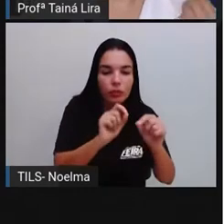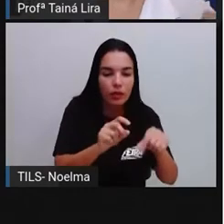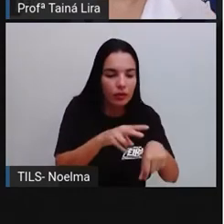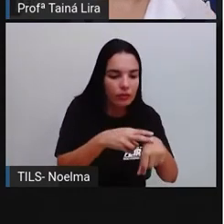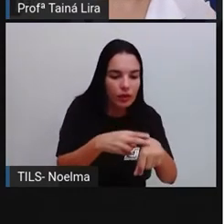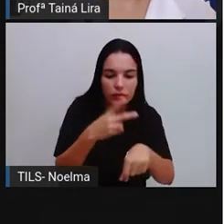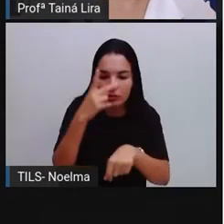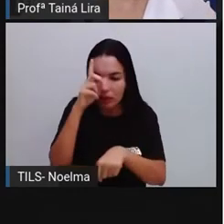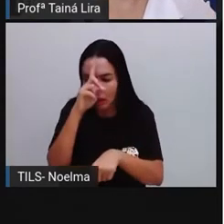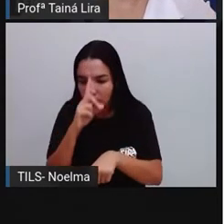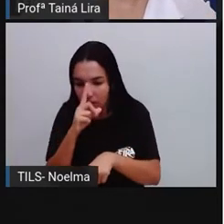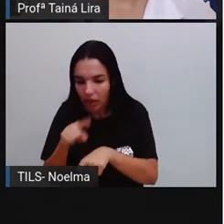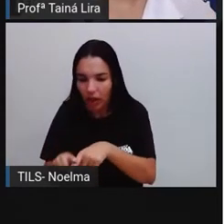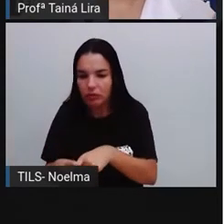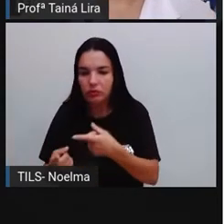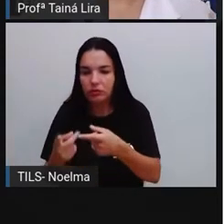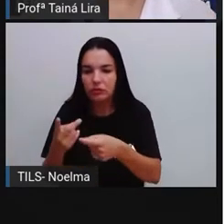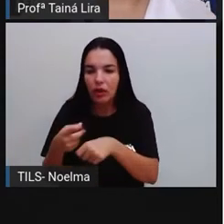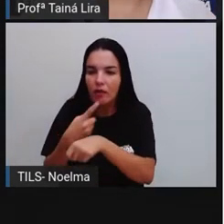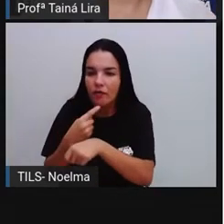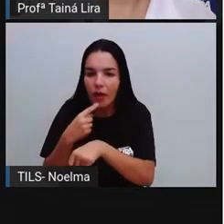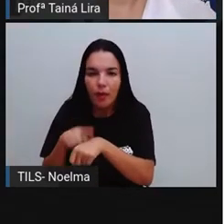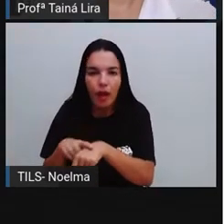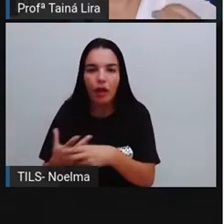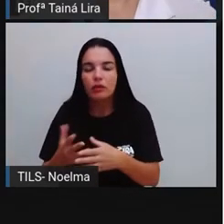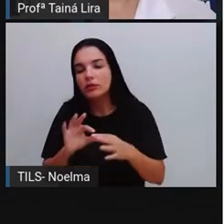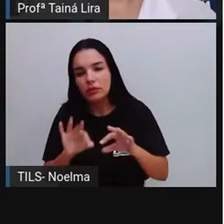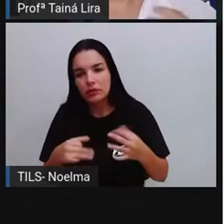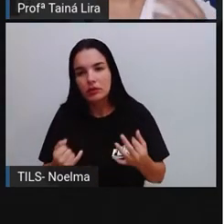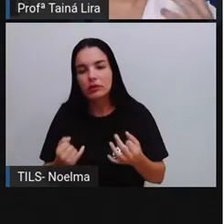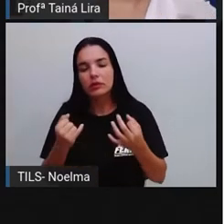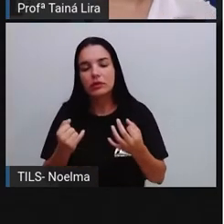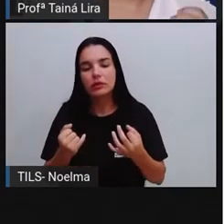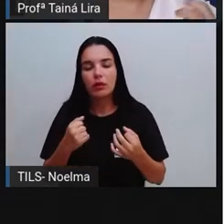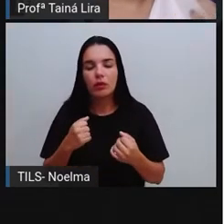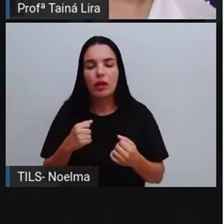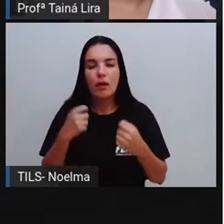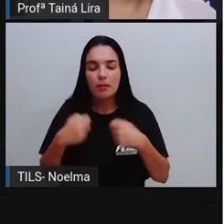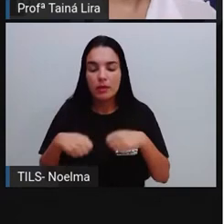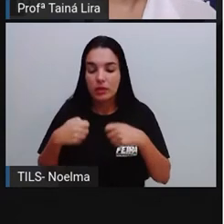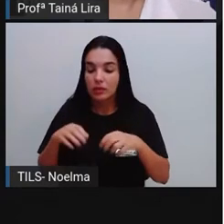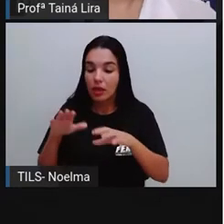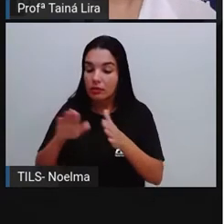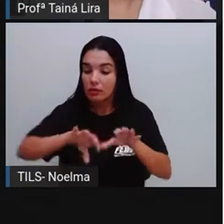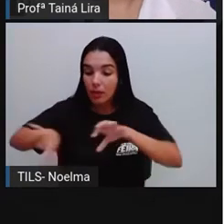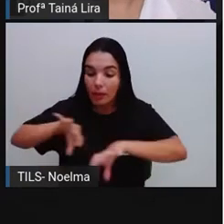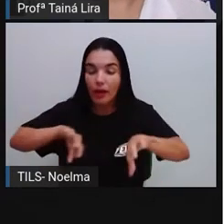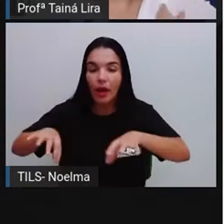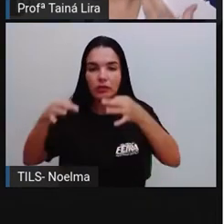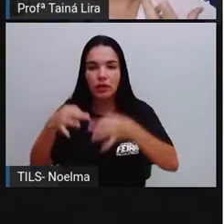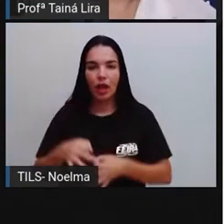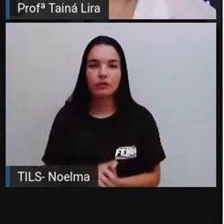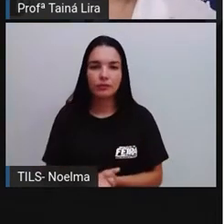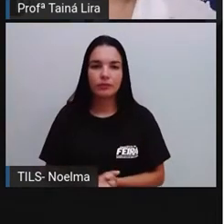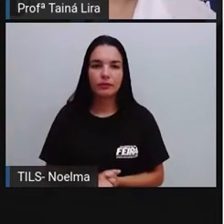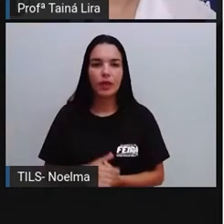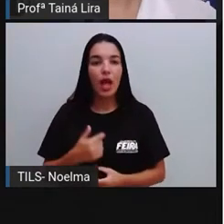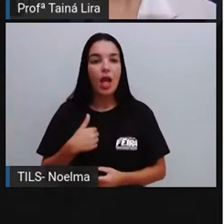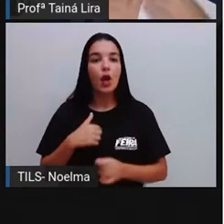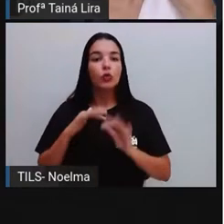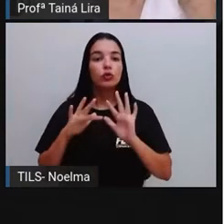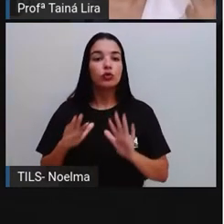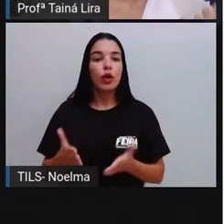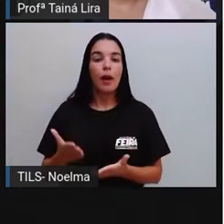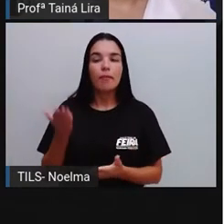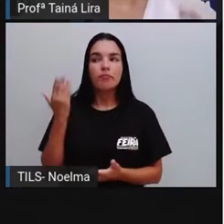estudei em uma determinada instituição, antes de eu ser professora,